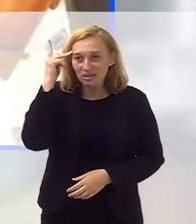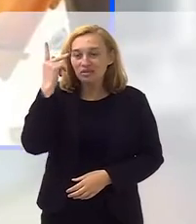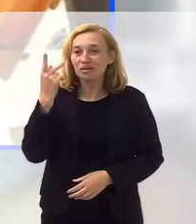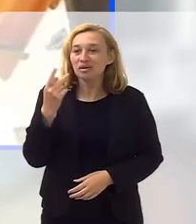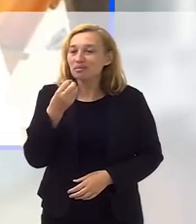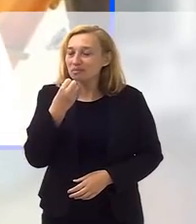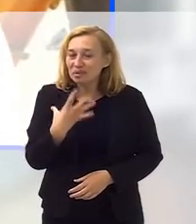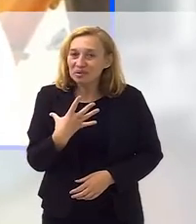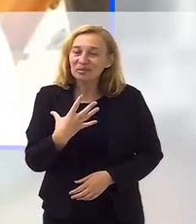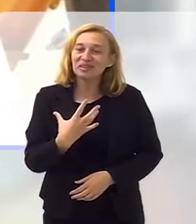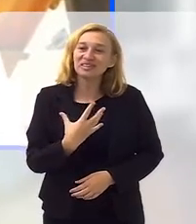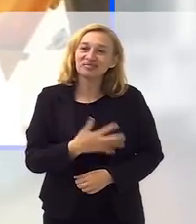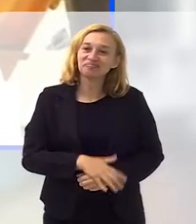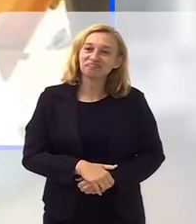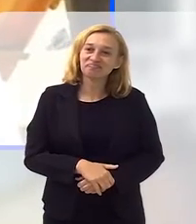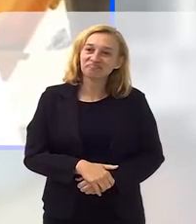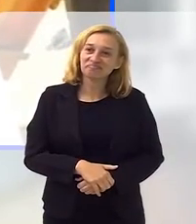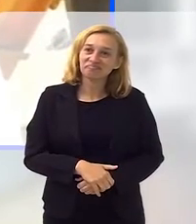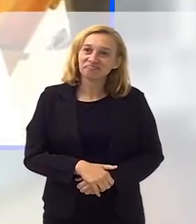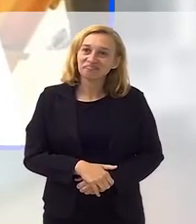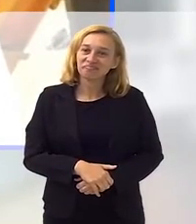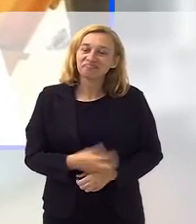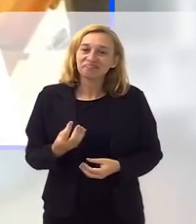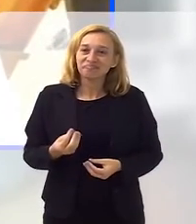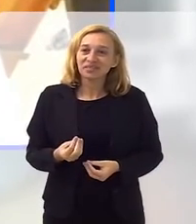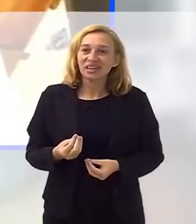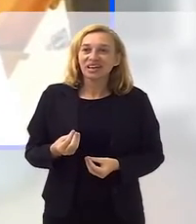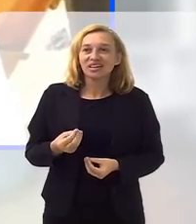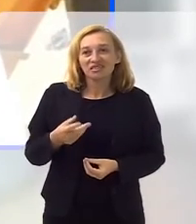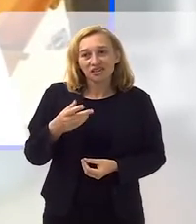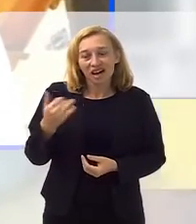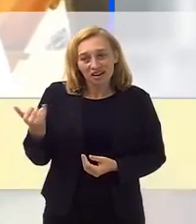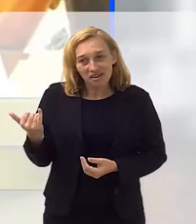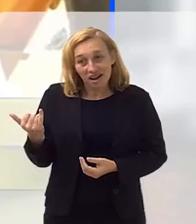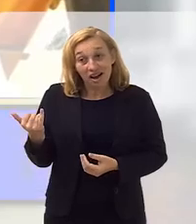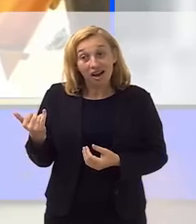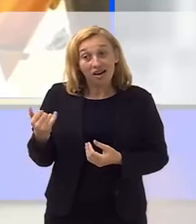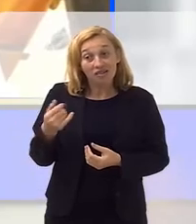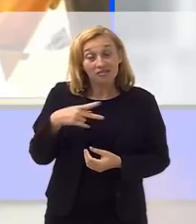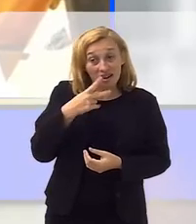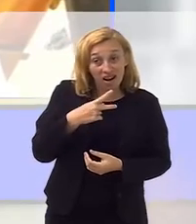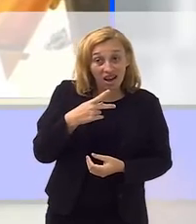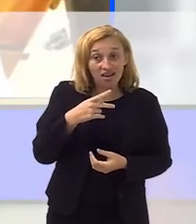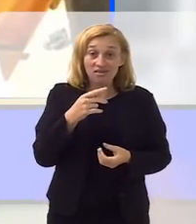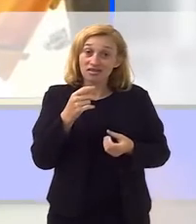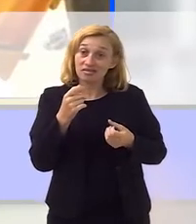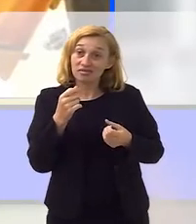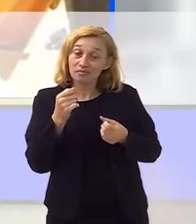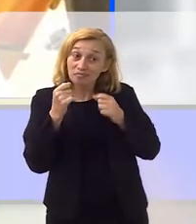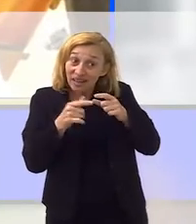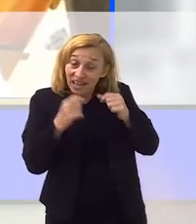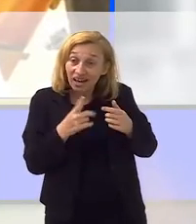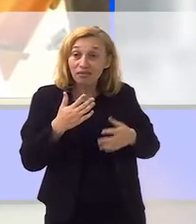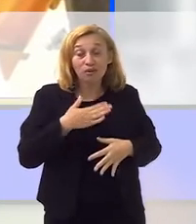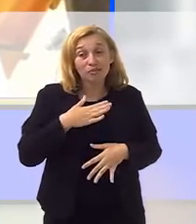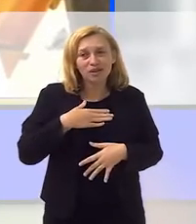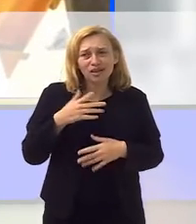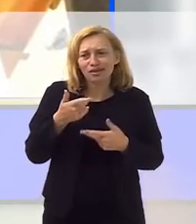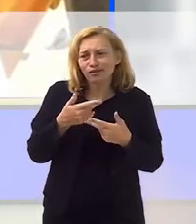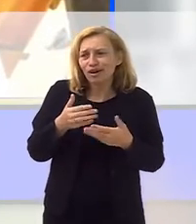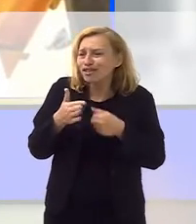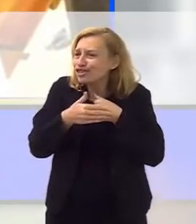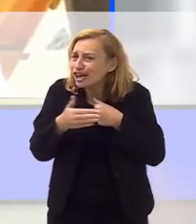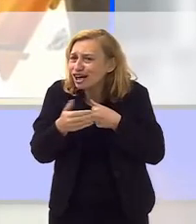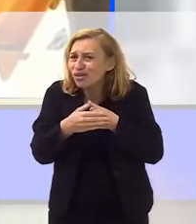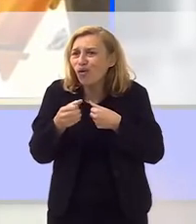generosa, essa pessoa bondosa, sempre me dava aqueles toques de quando tinha que dar, né, aquelas broncas, negócio de voz,